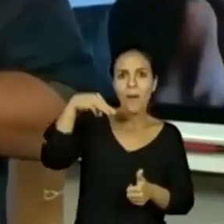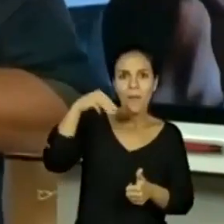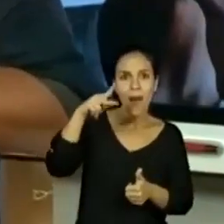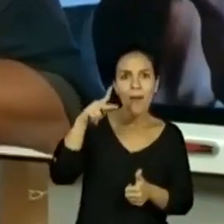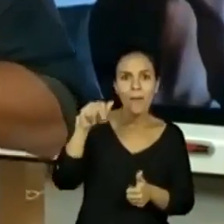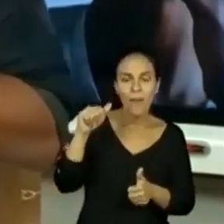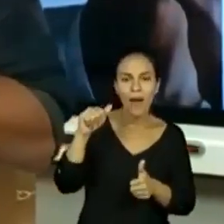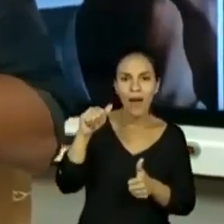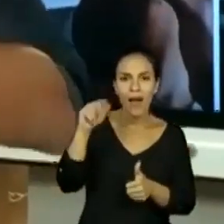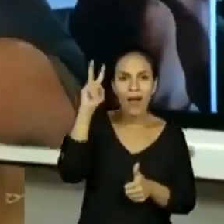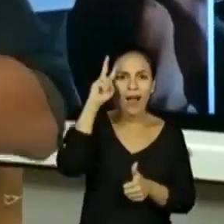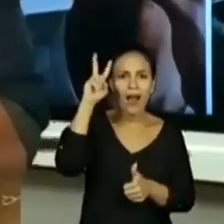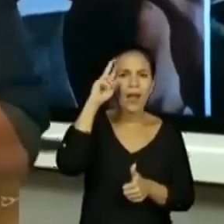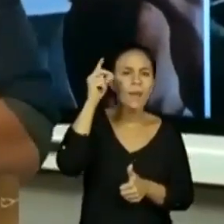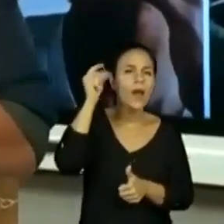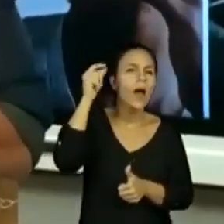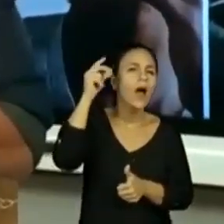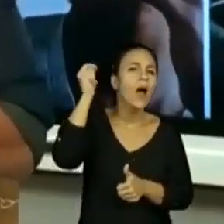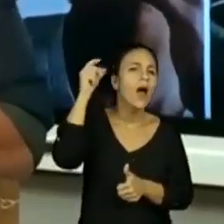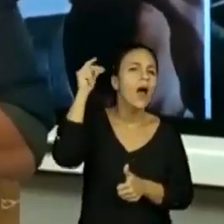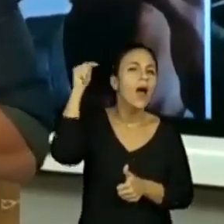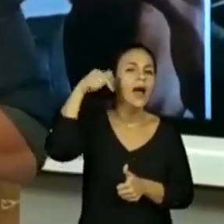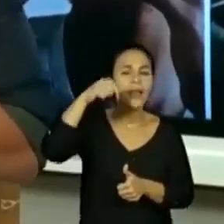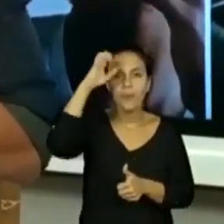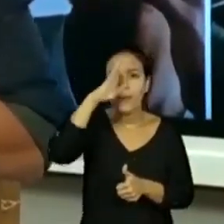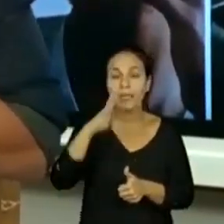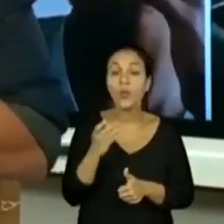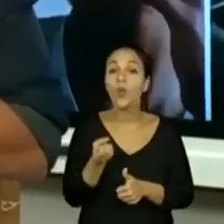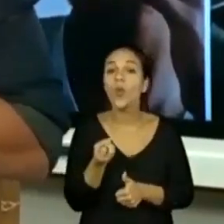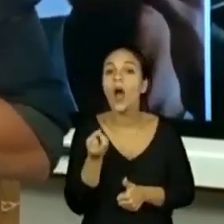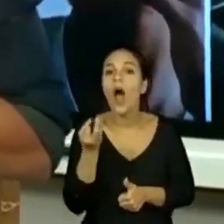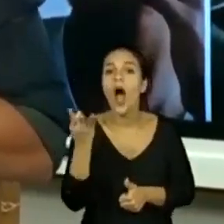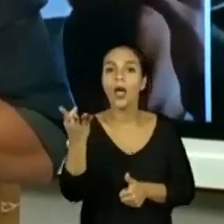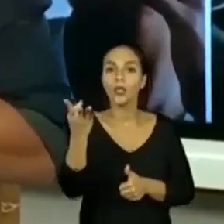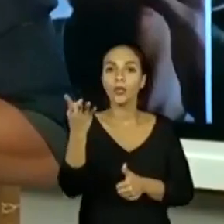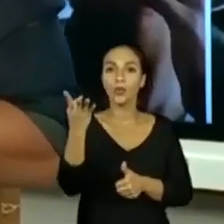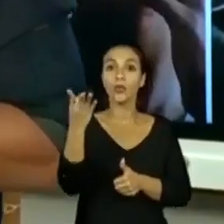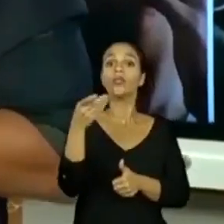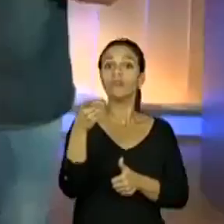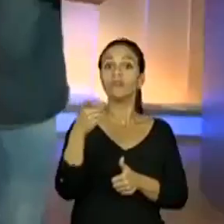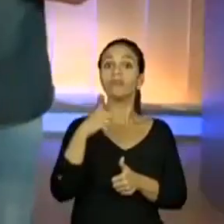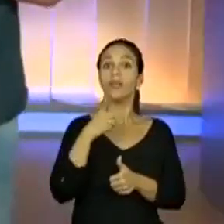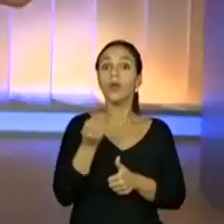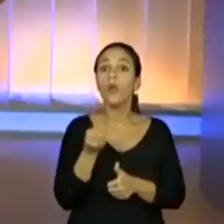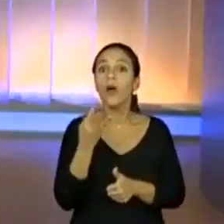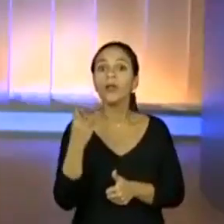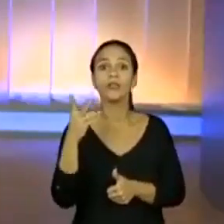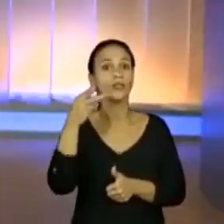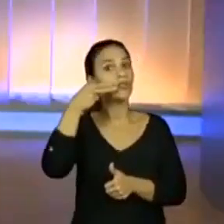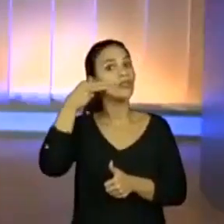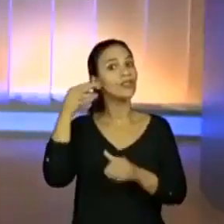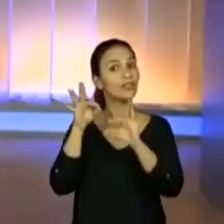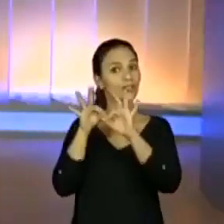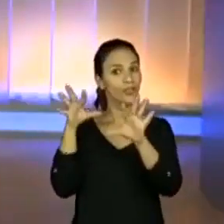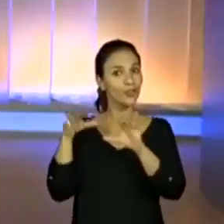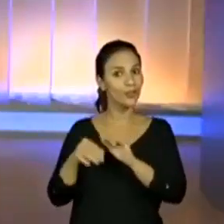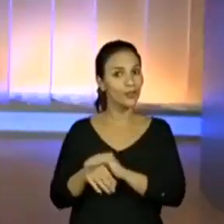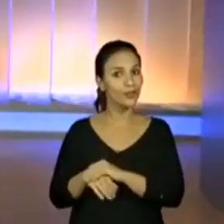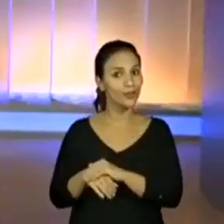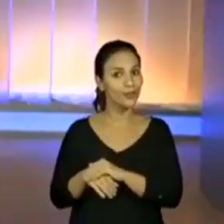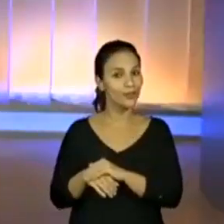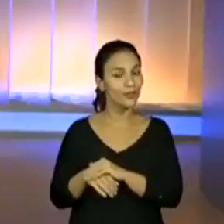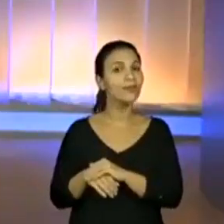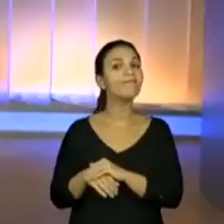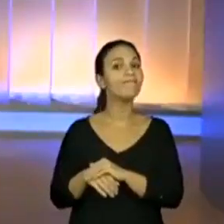tinham aqui no Brasil? Pois é. E aí, eu...